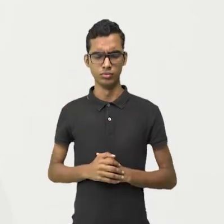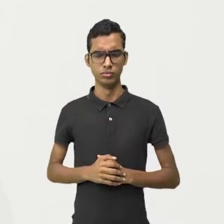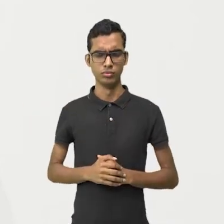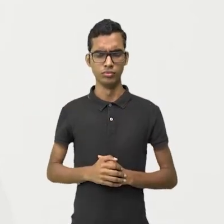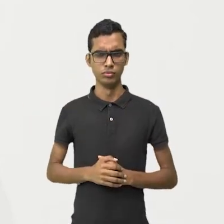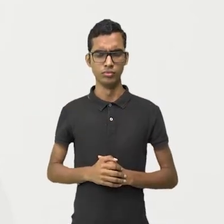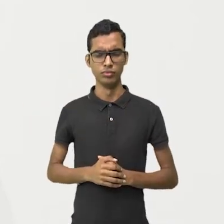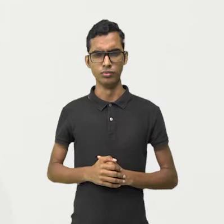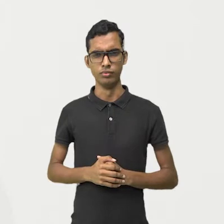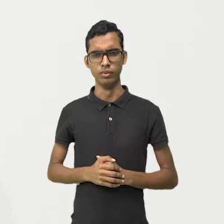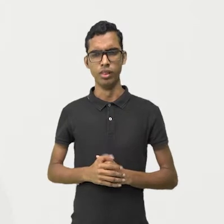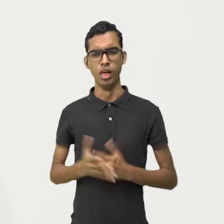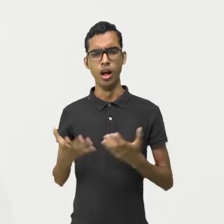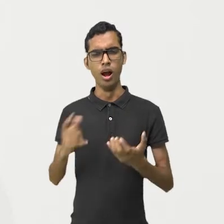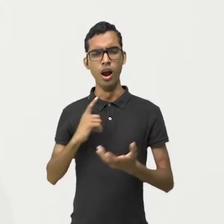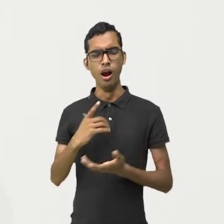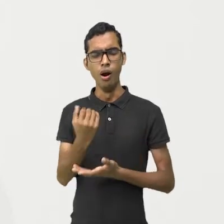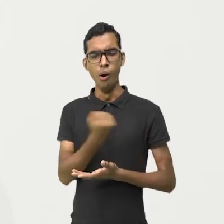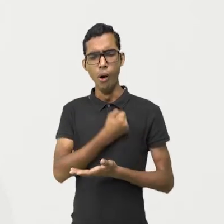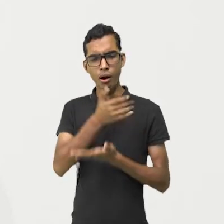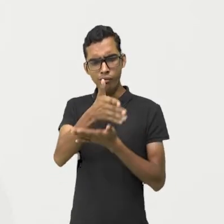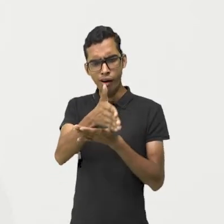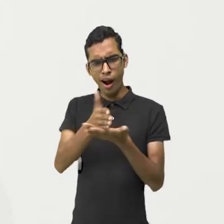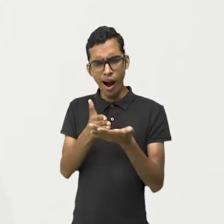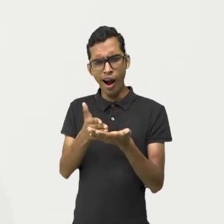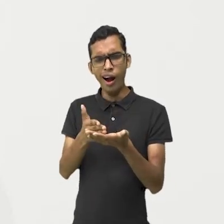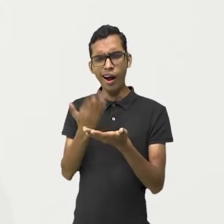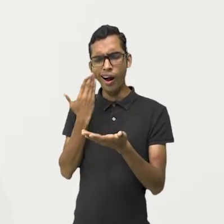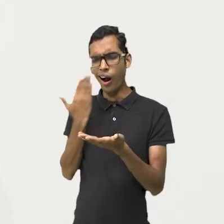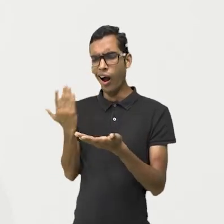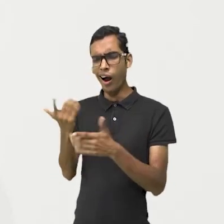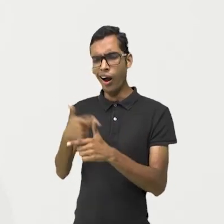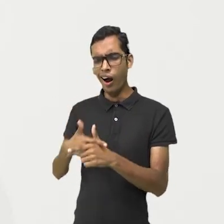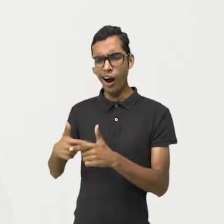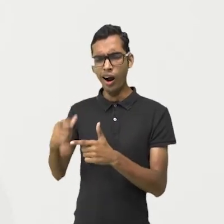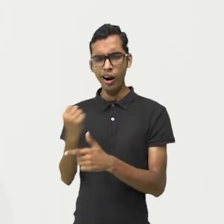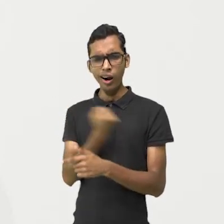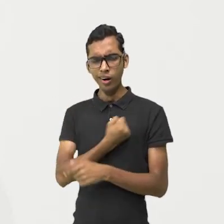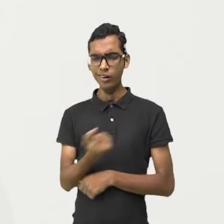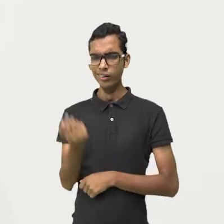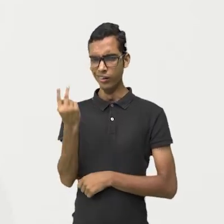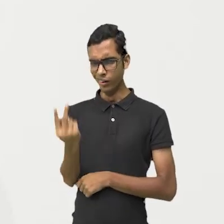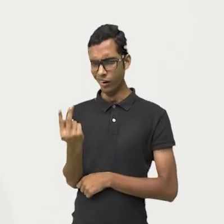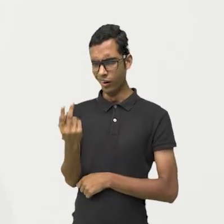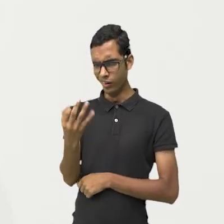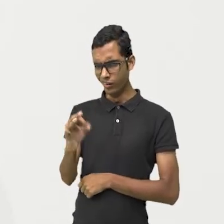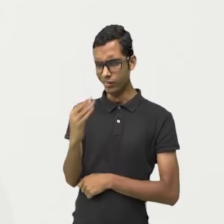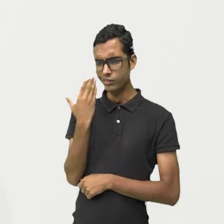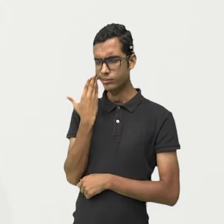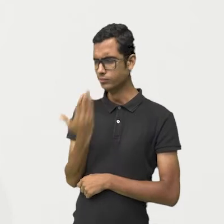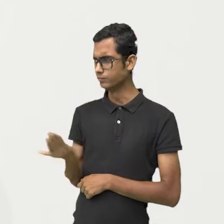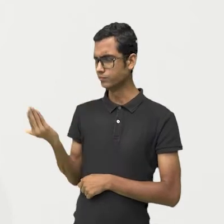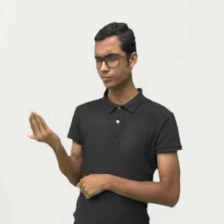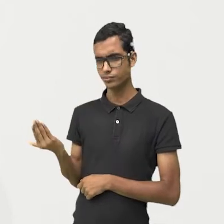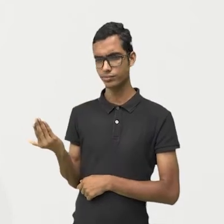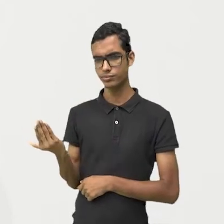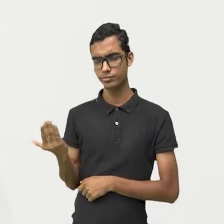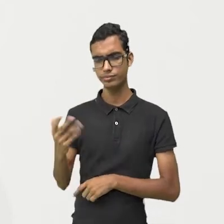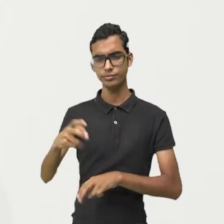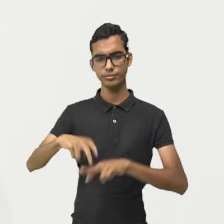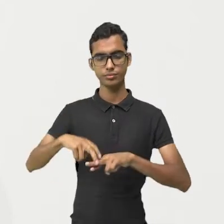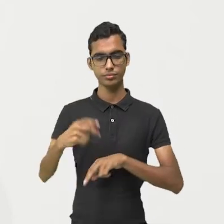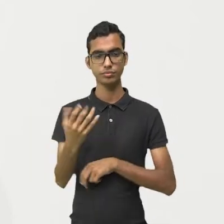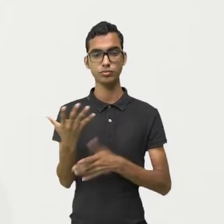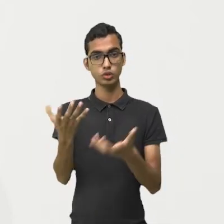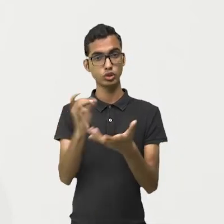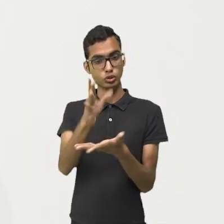quando queremos a metade de um número, dividimos um número por 2, né? Porque eu